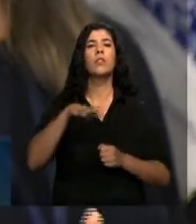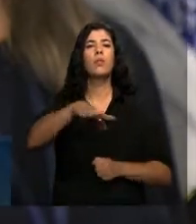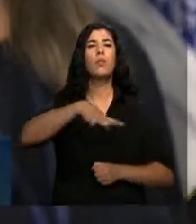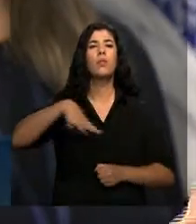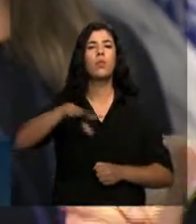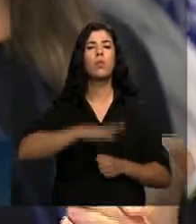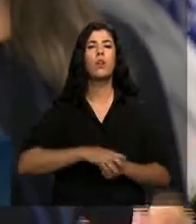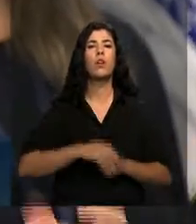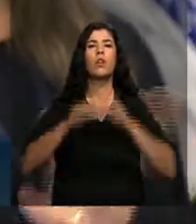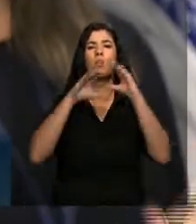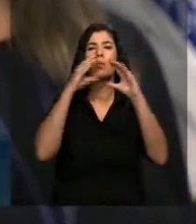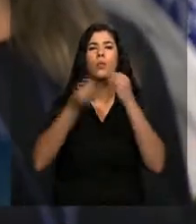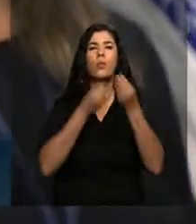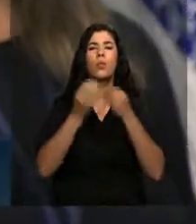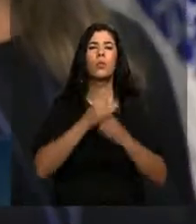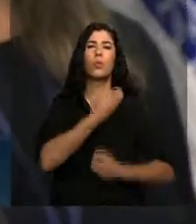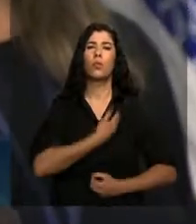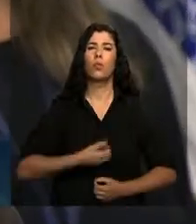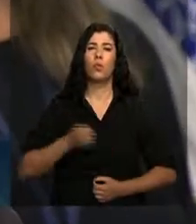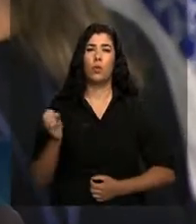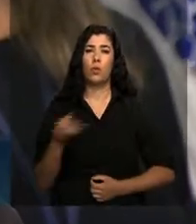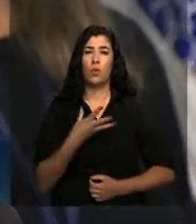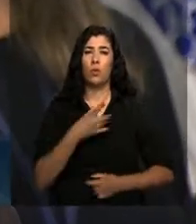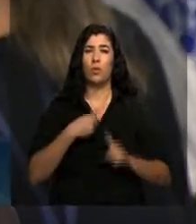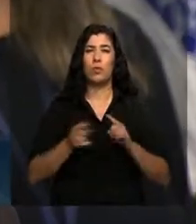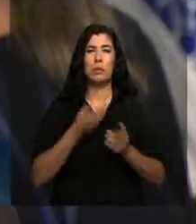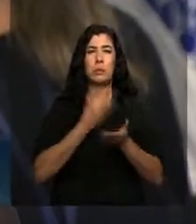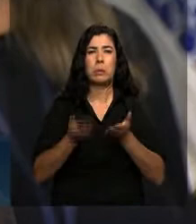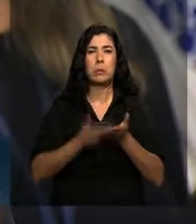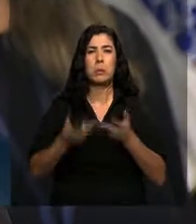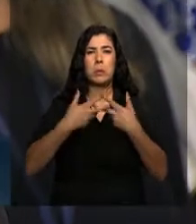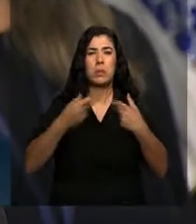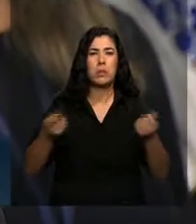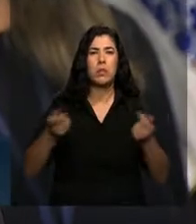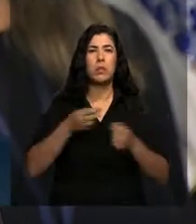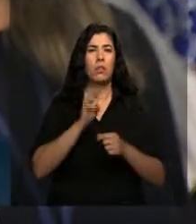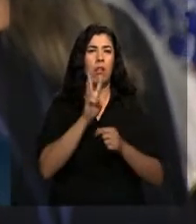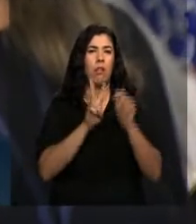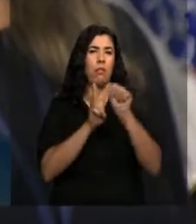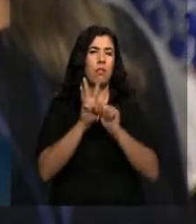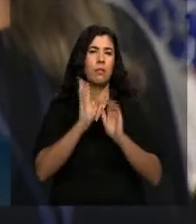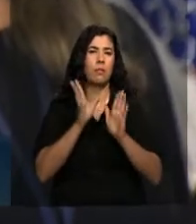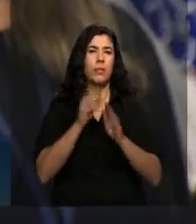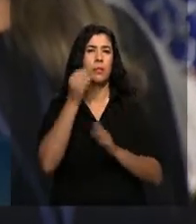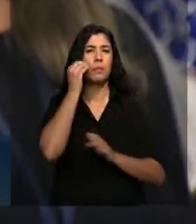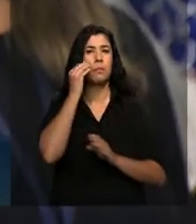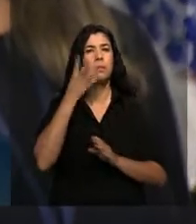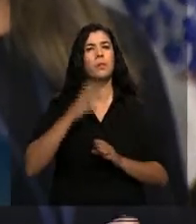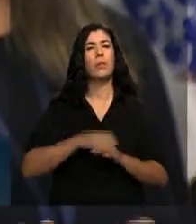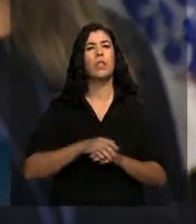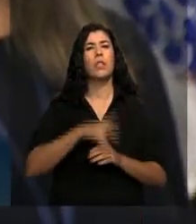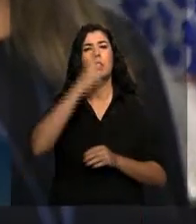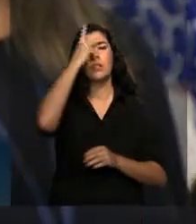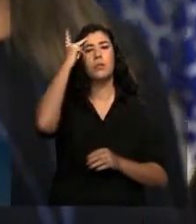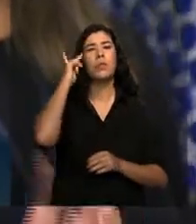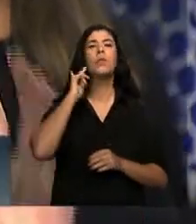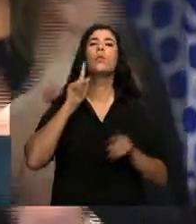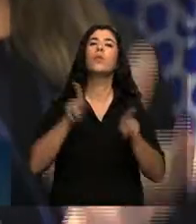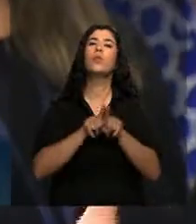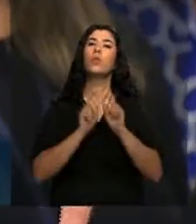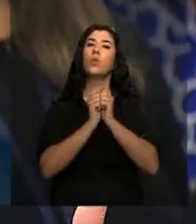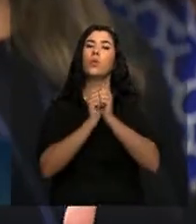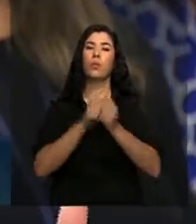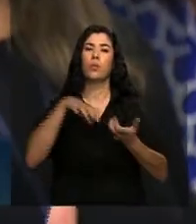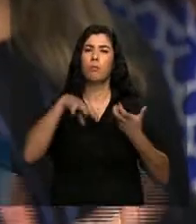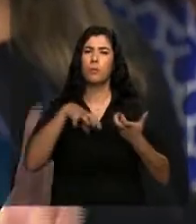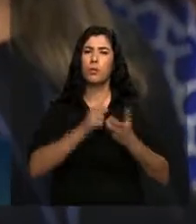sobre o governo. É um governo novo, mas que está muito desgastado já, para ter apenas três meses, com os eleitores e com o Congresso que não dá trégua. Então,